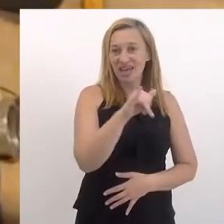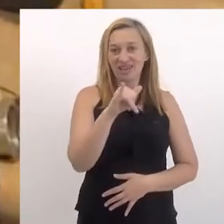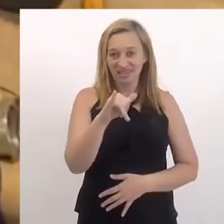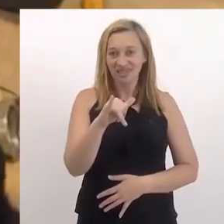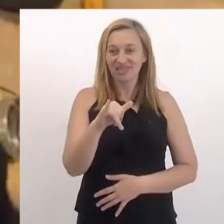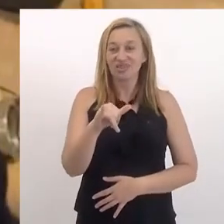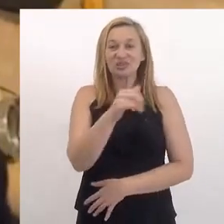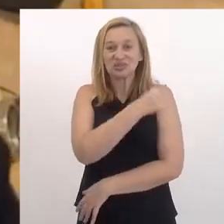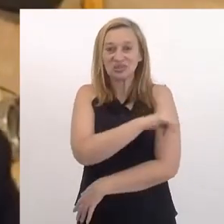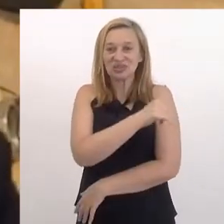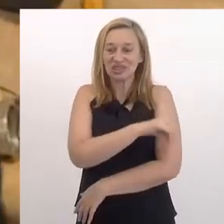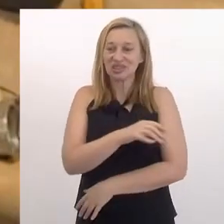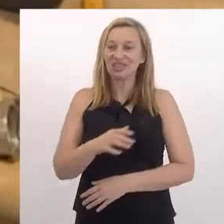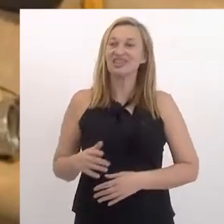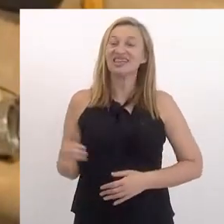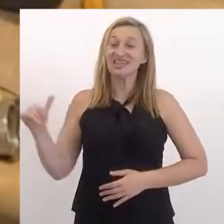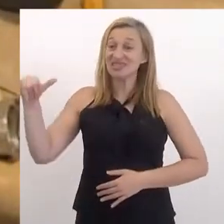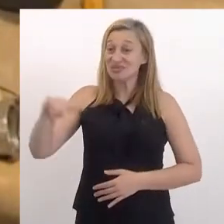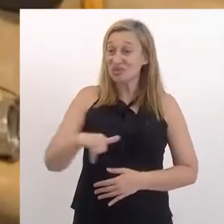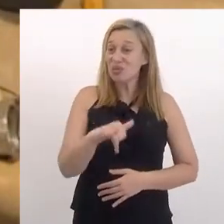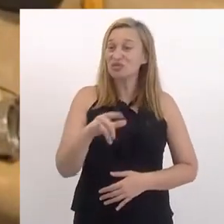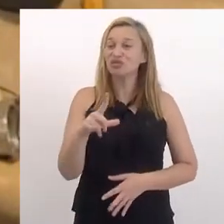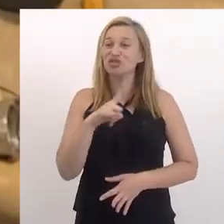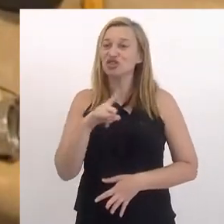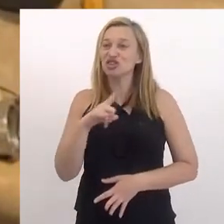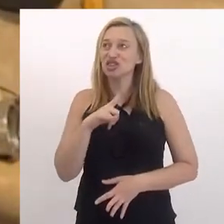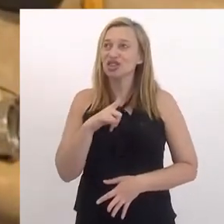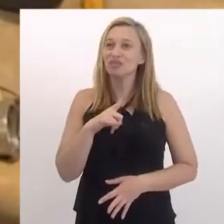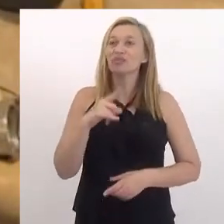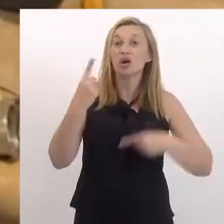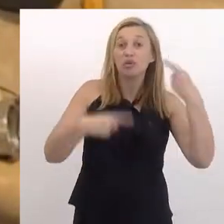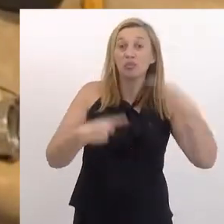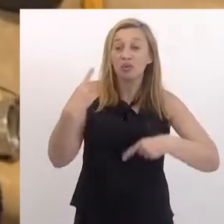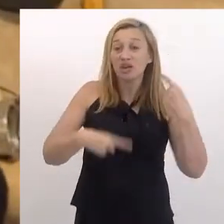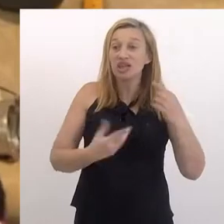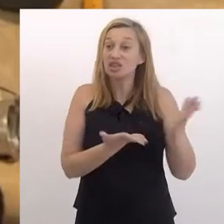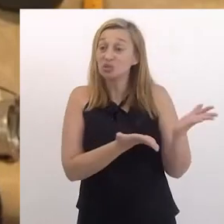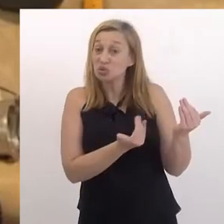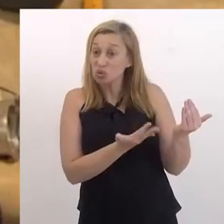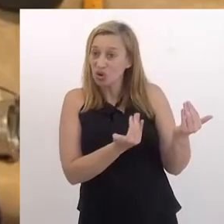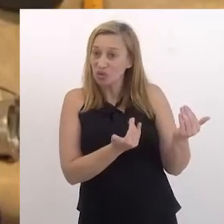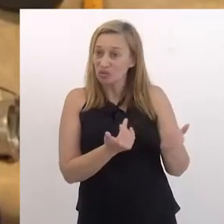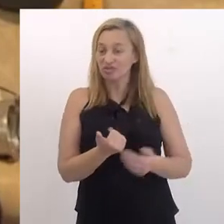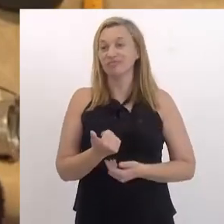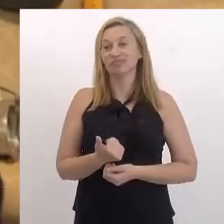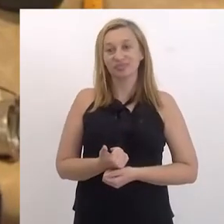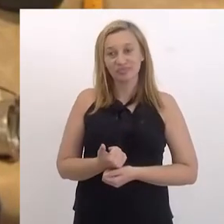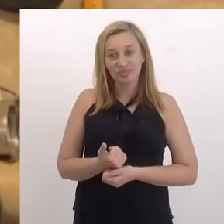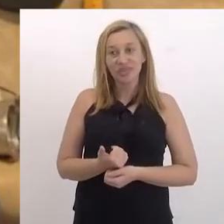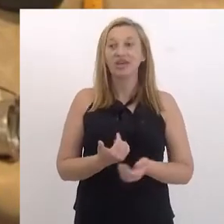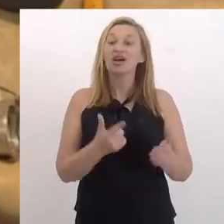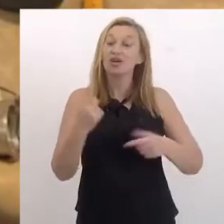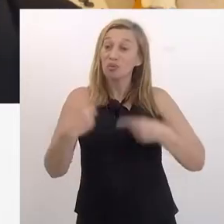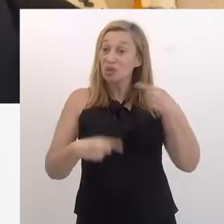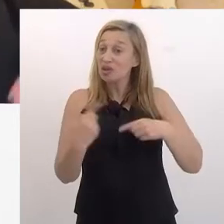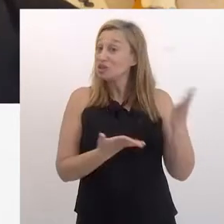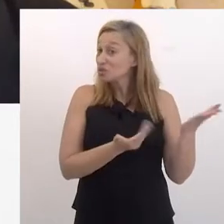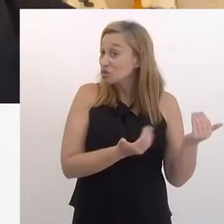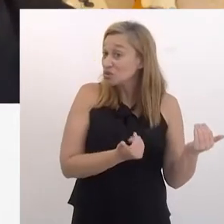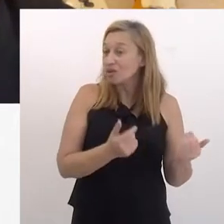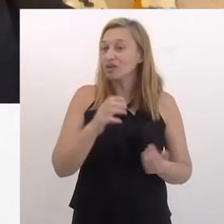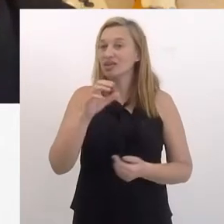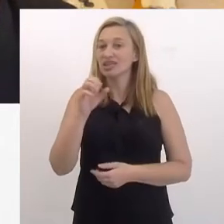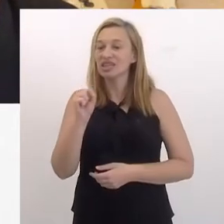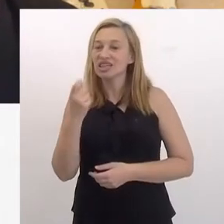voo da Aeroflot aqui do Rio de Janeiro. Nesse voo, foram políticos jovens, não é só jovem. Então, os